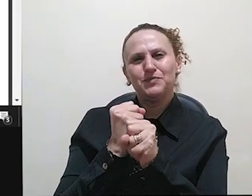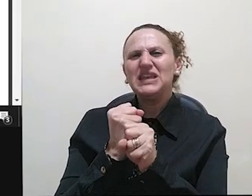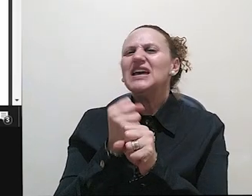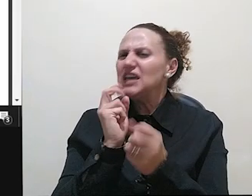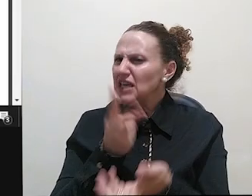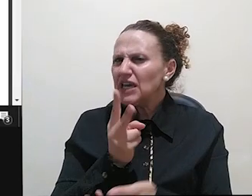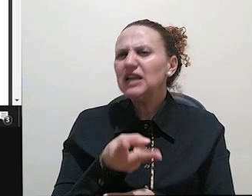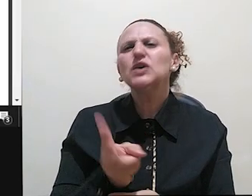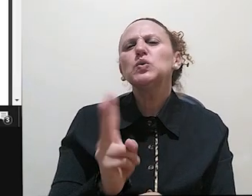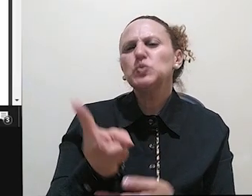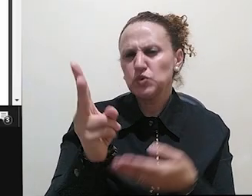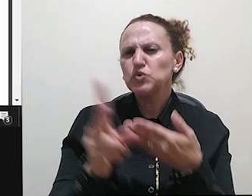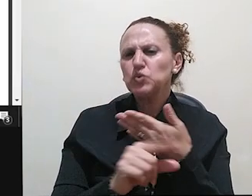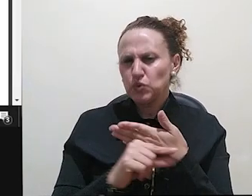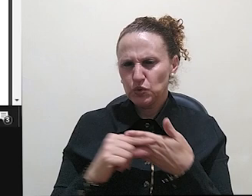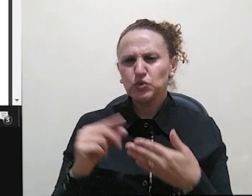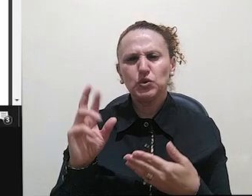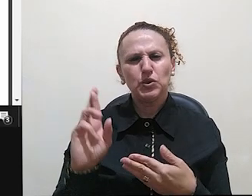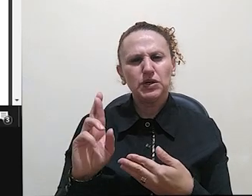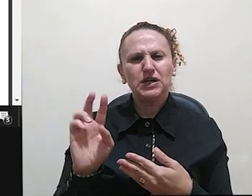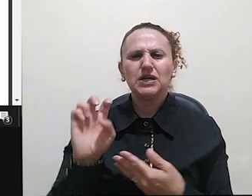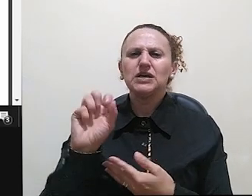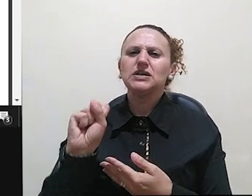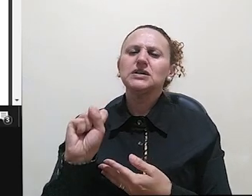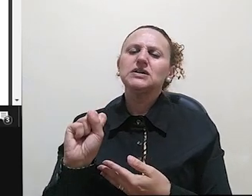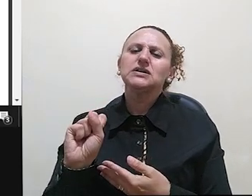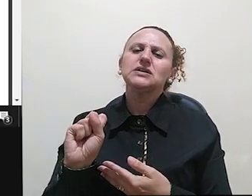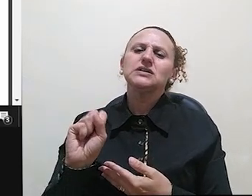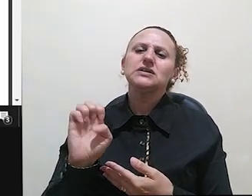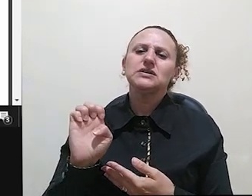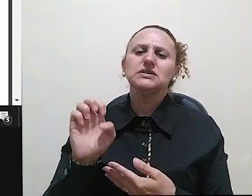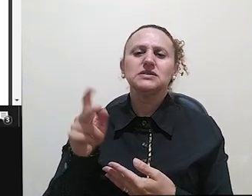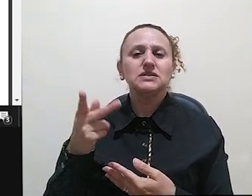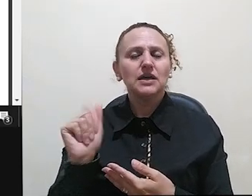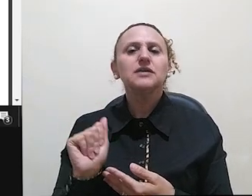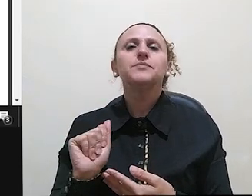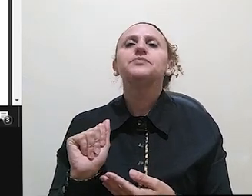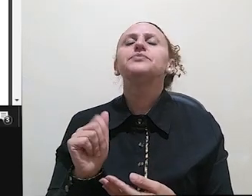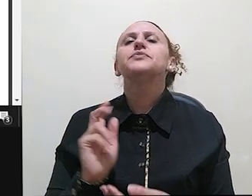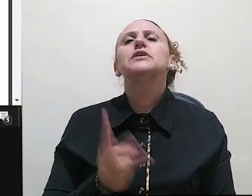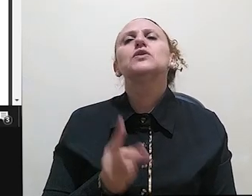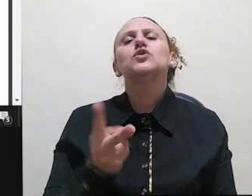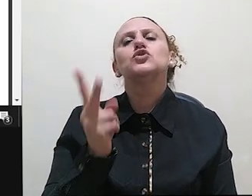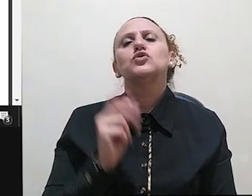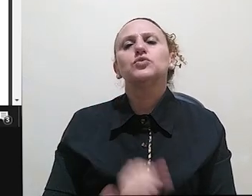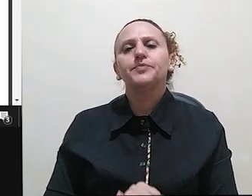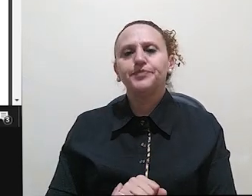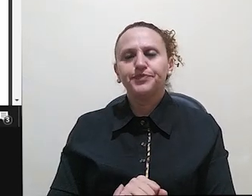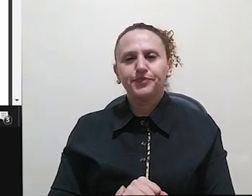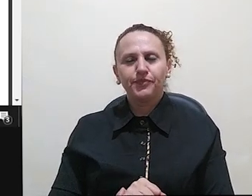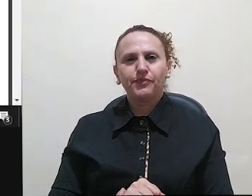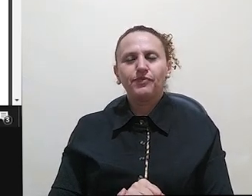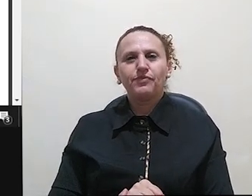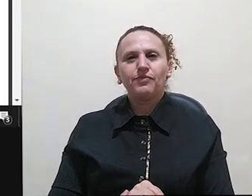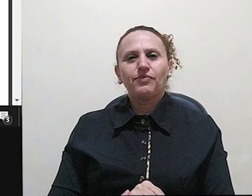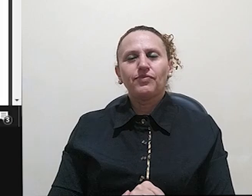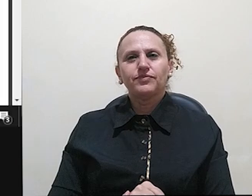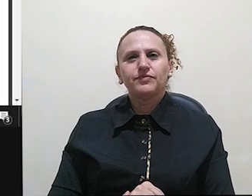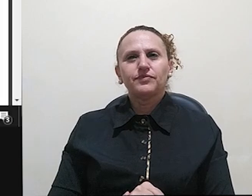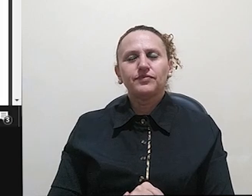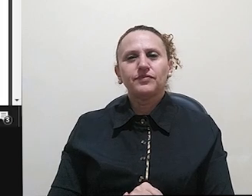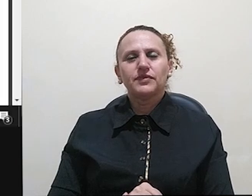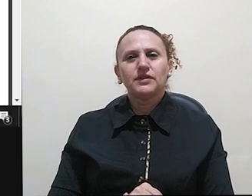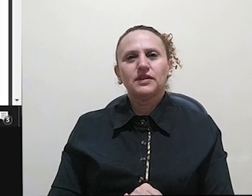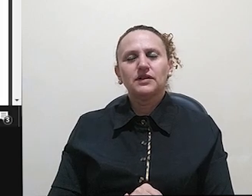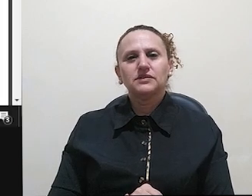indicação do encadeamento do texto e as escolhas que ele faz, né? Ele fala o tópico seguinte. Isso é um ponto que